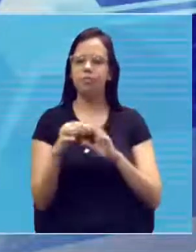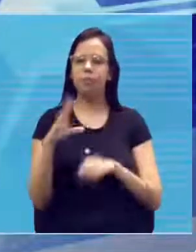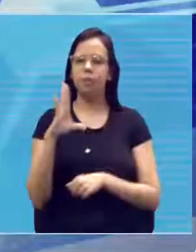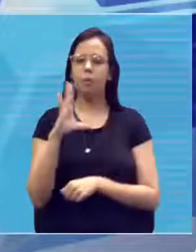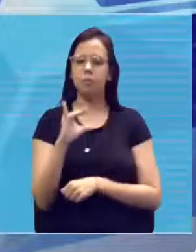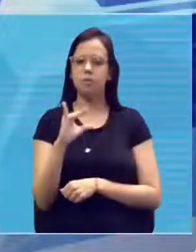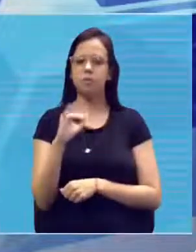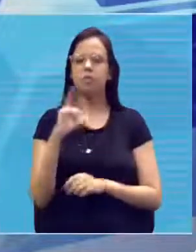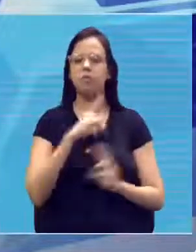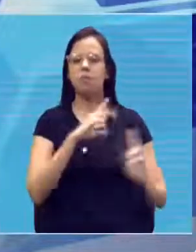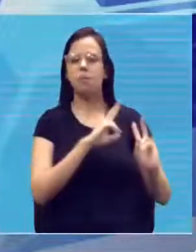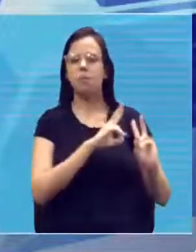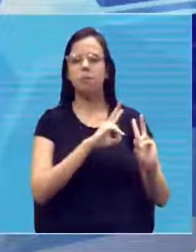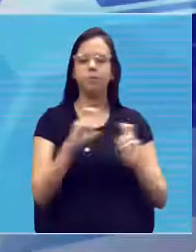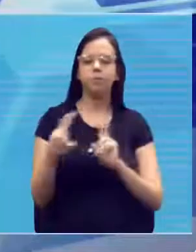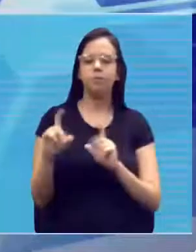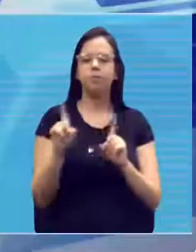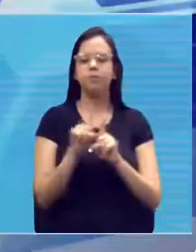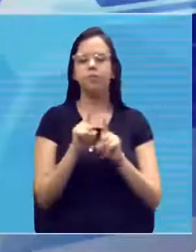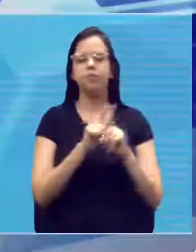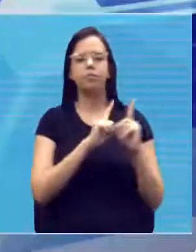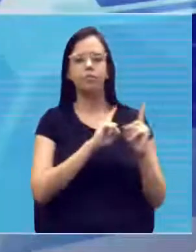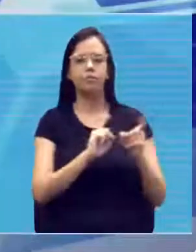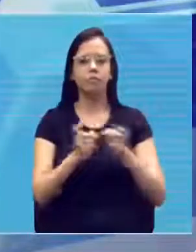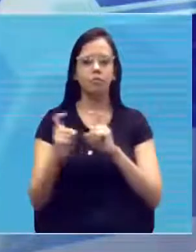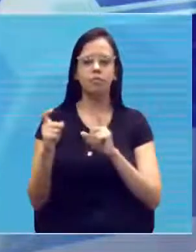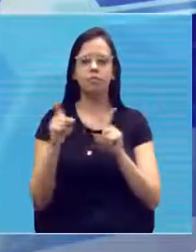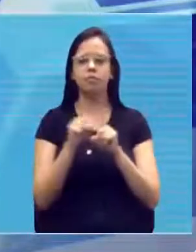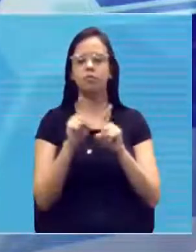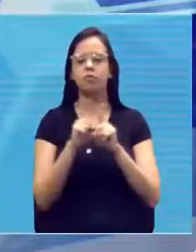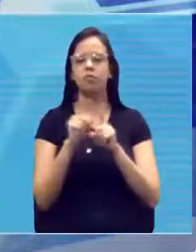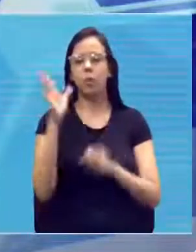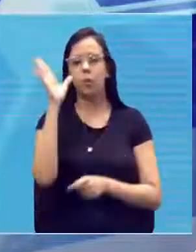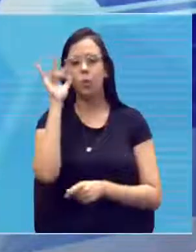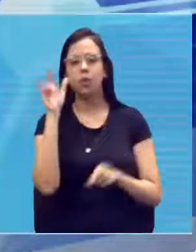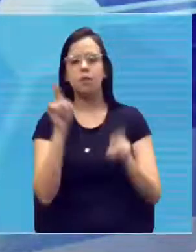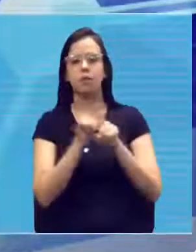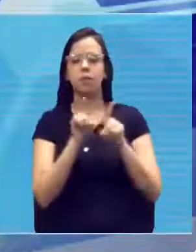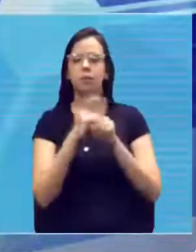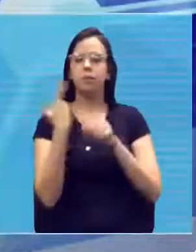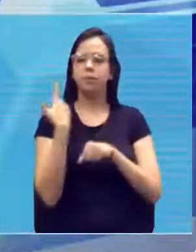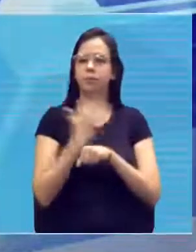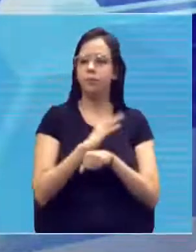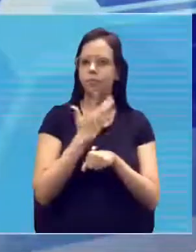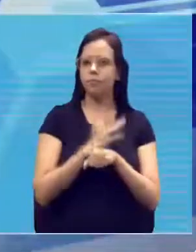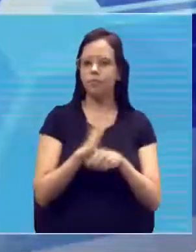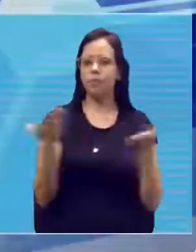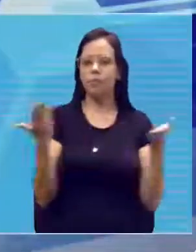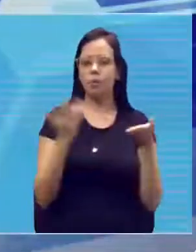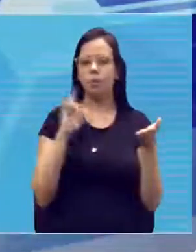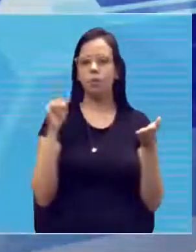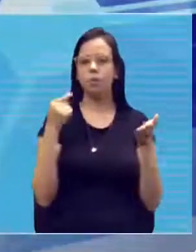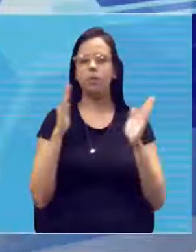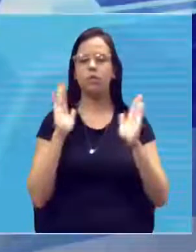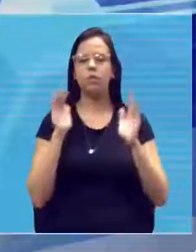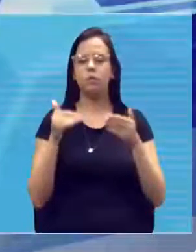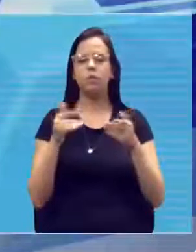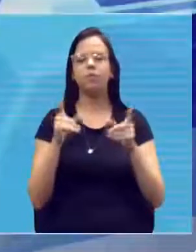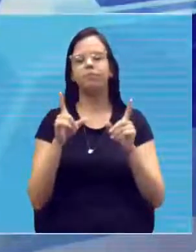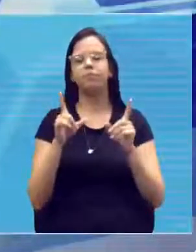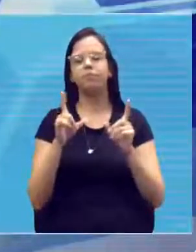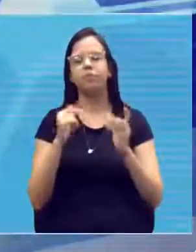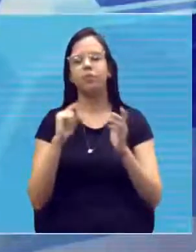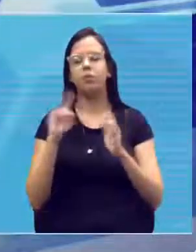abordagens, discussões, curiosidades, fizemos algumas práticas também aqui. E a gente vai entrar agora no período de recesso logo